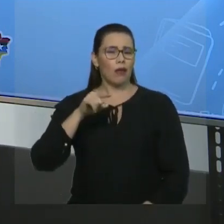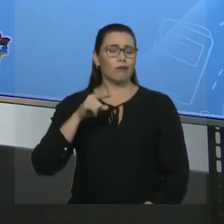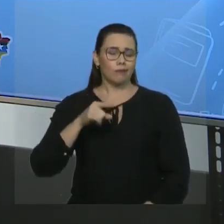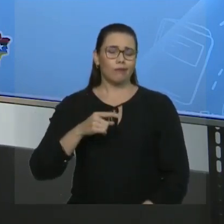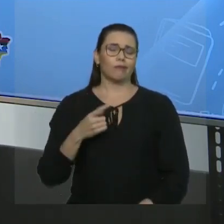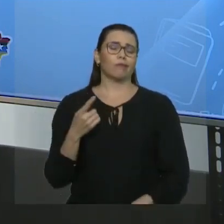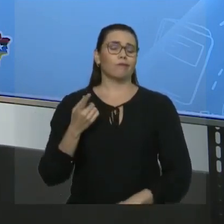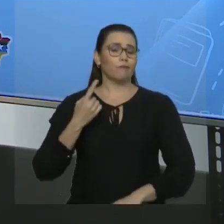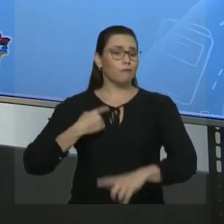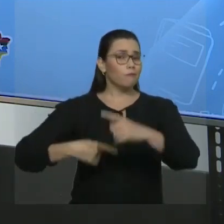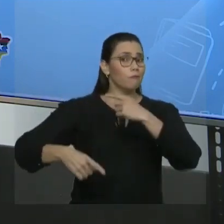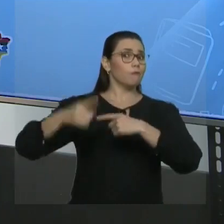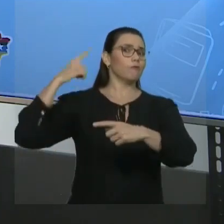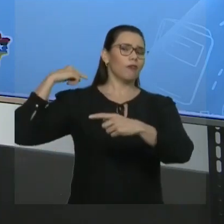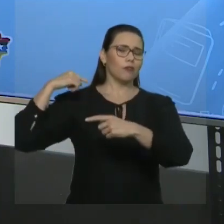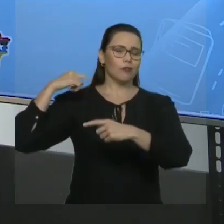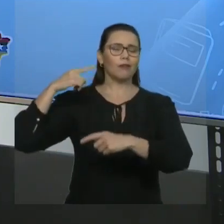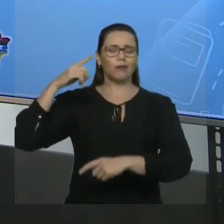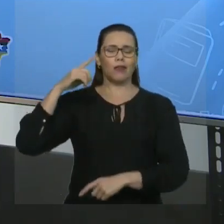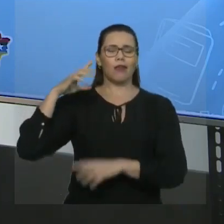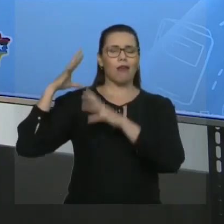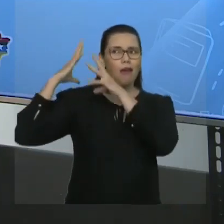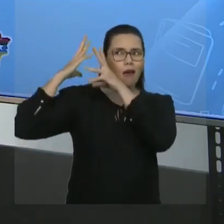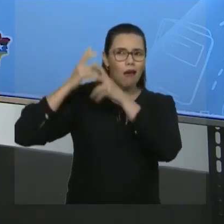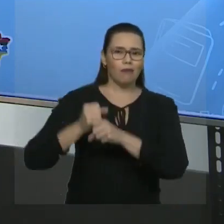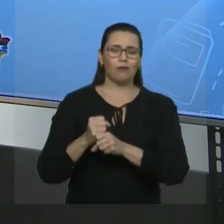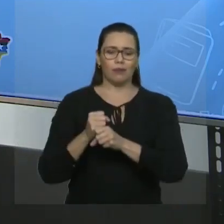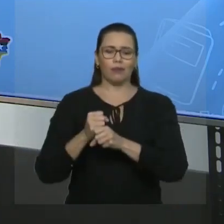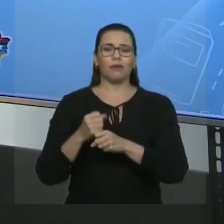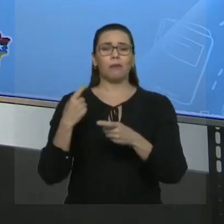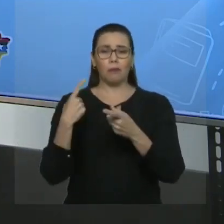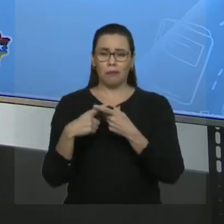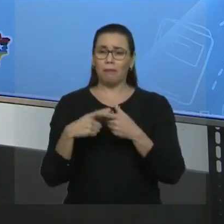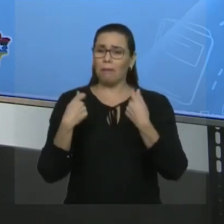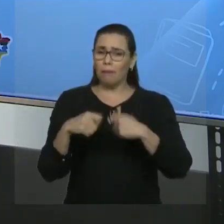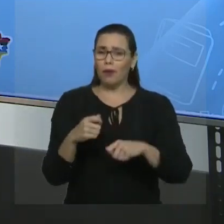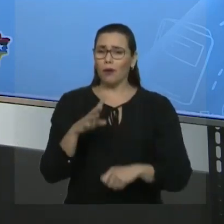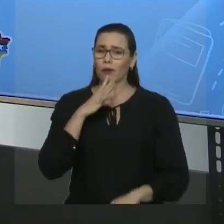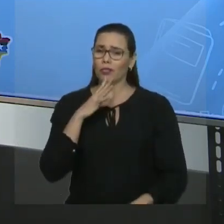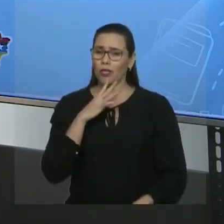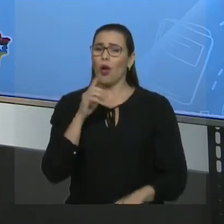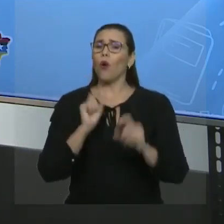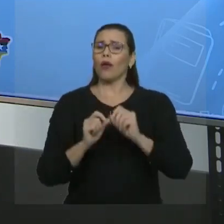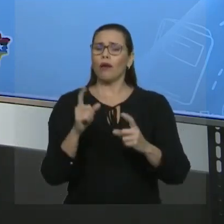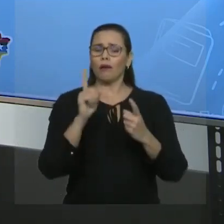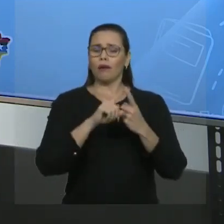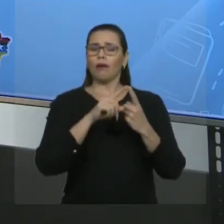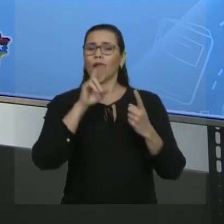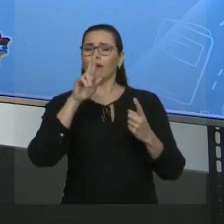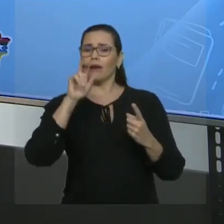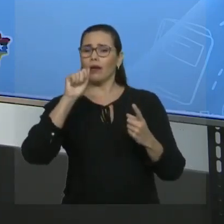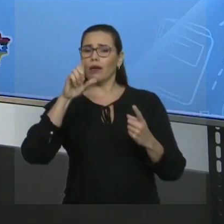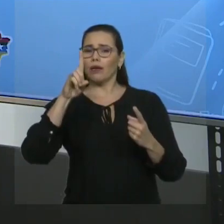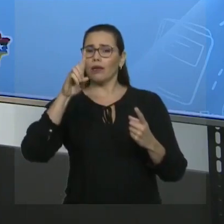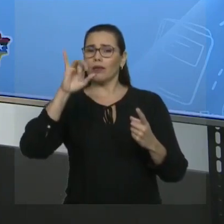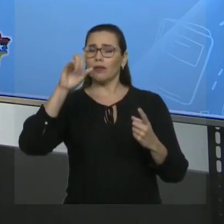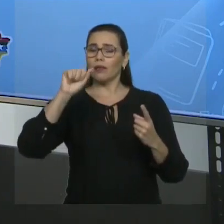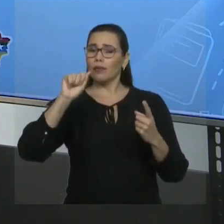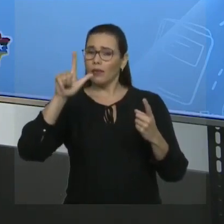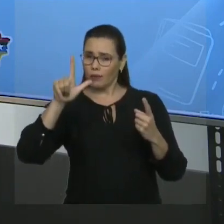radicais, onde é necessário que você reconheça os radicais para trabalhar com eficiência aqui em cadeias